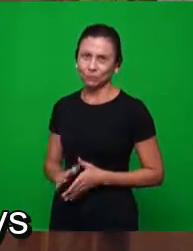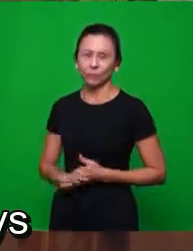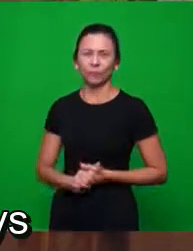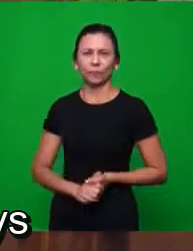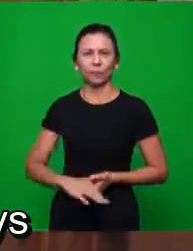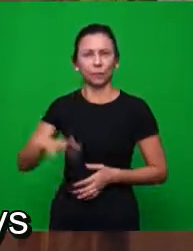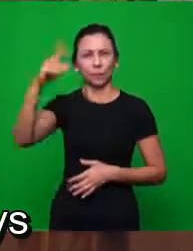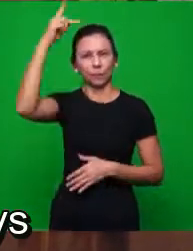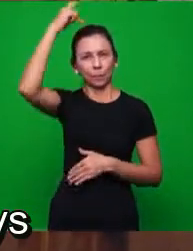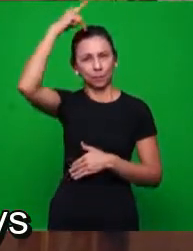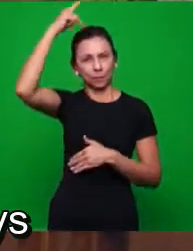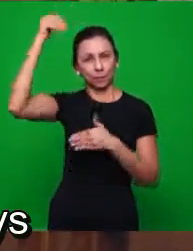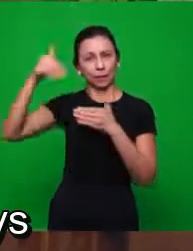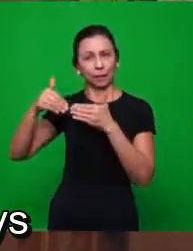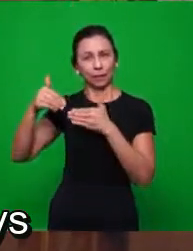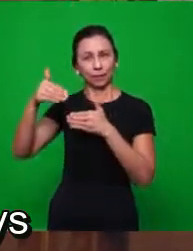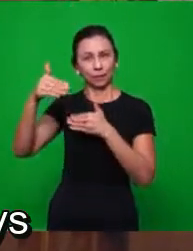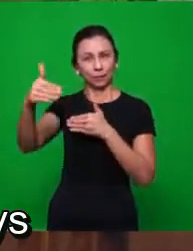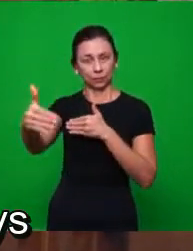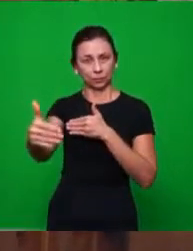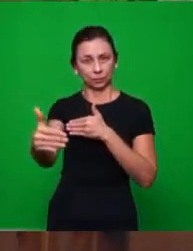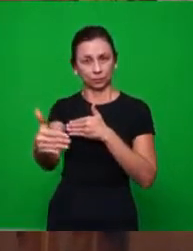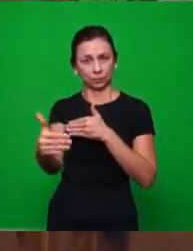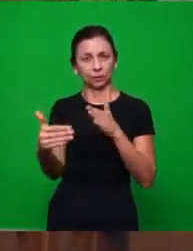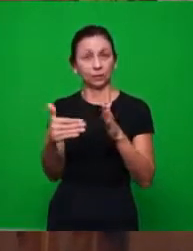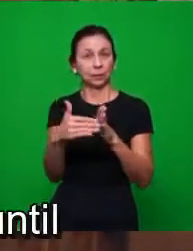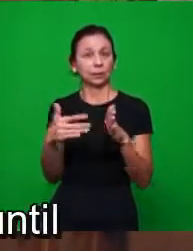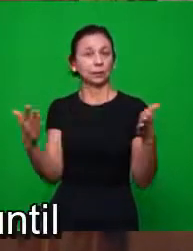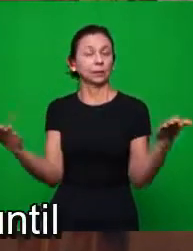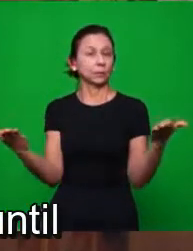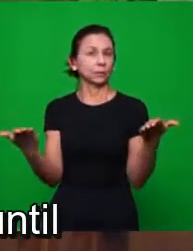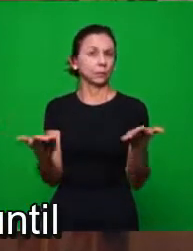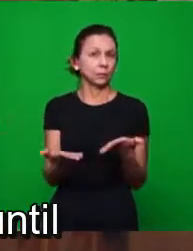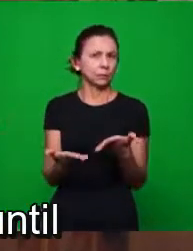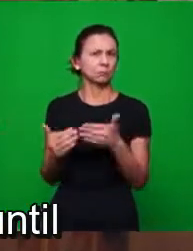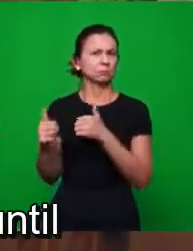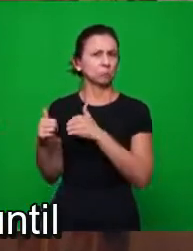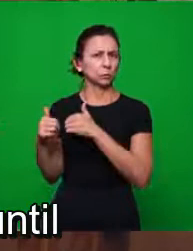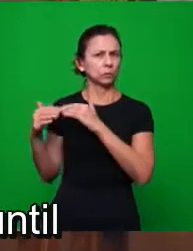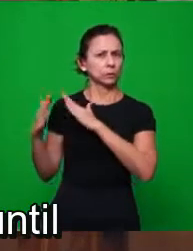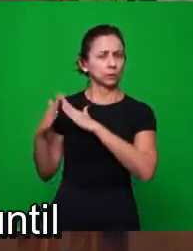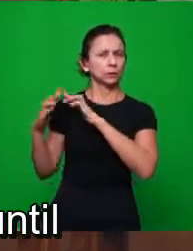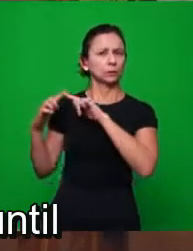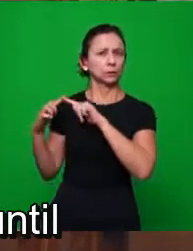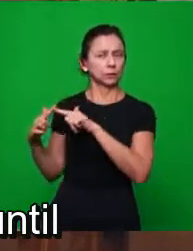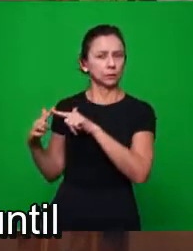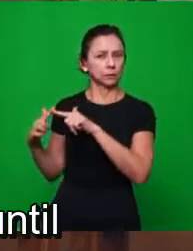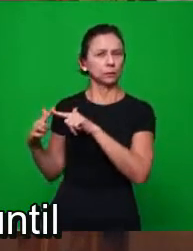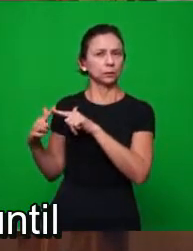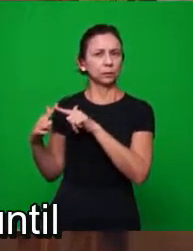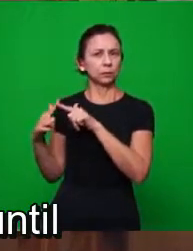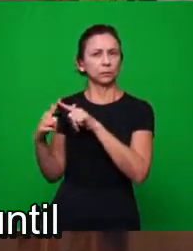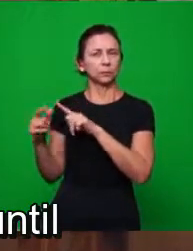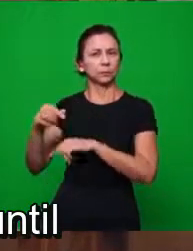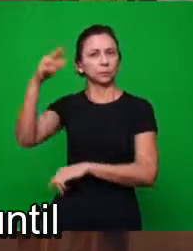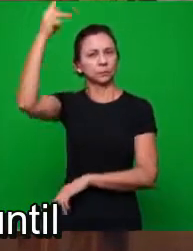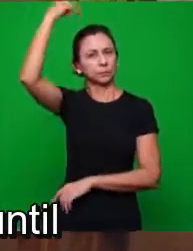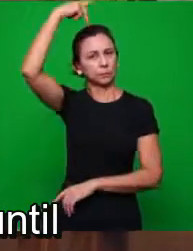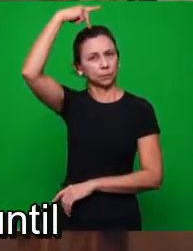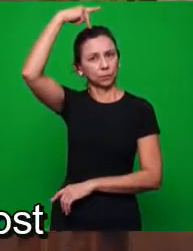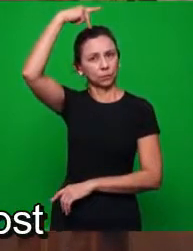Pentecostes até os nossos dias, quer dizer, teve o seu início a Igreja no Pentecostes